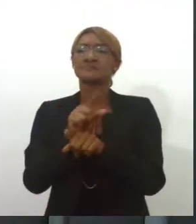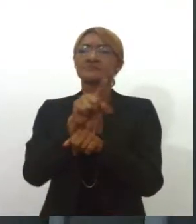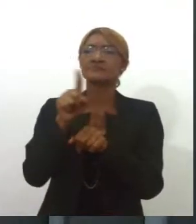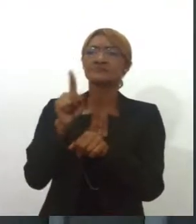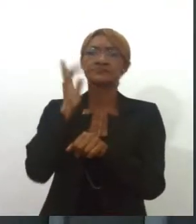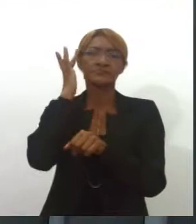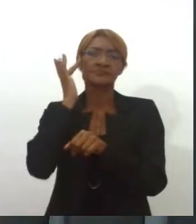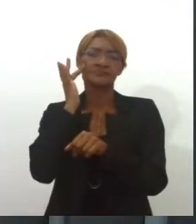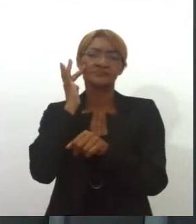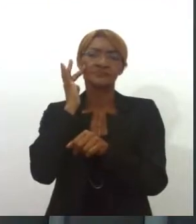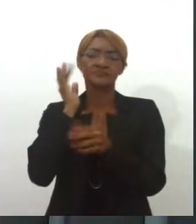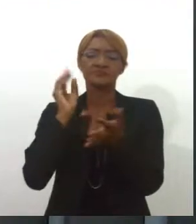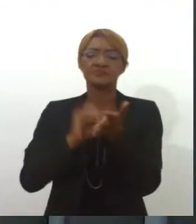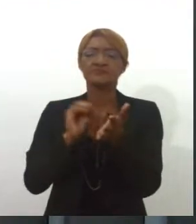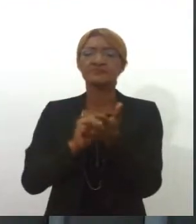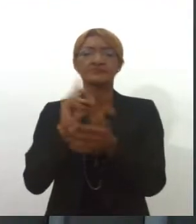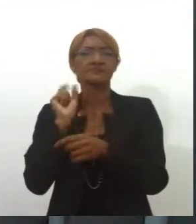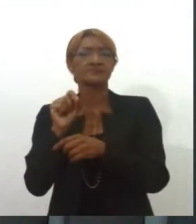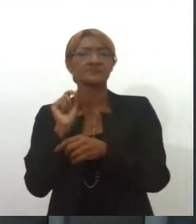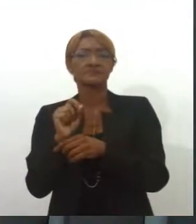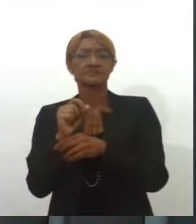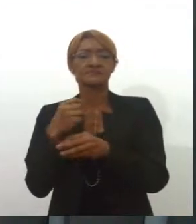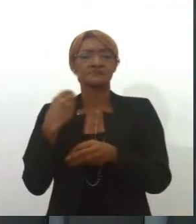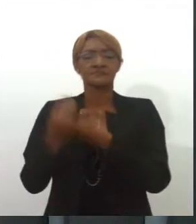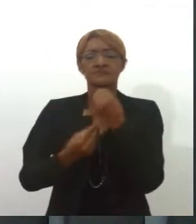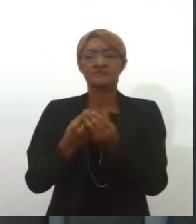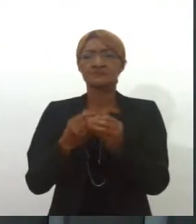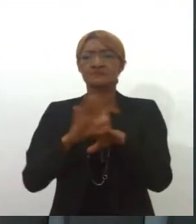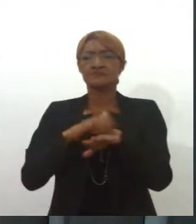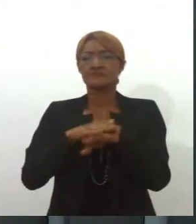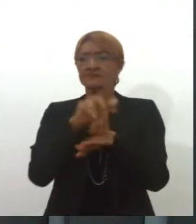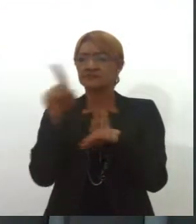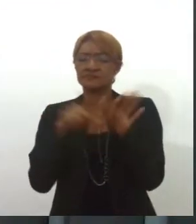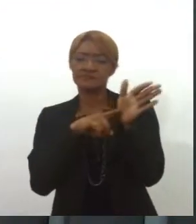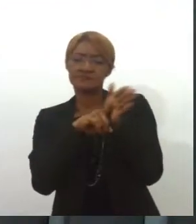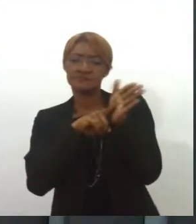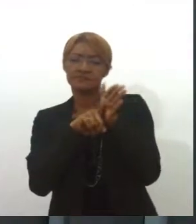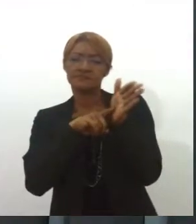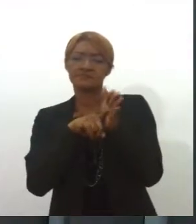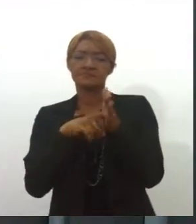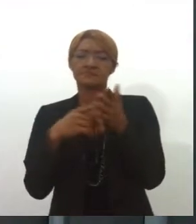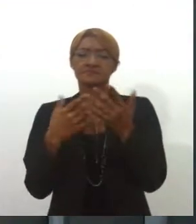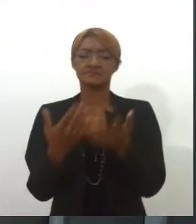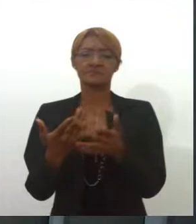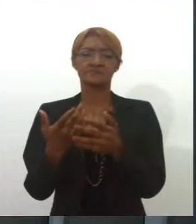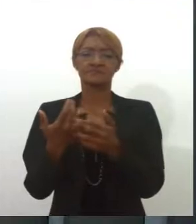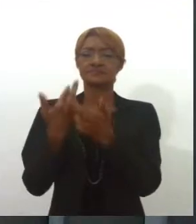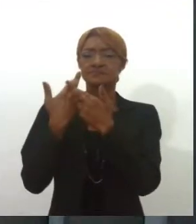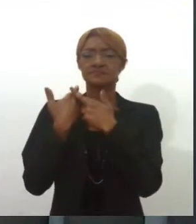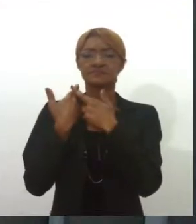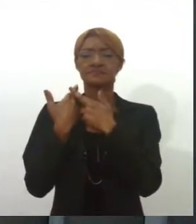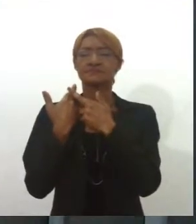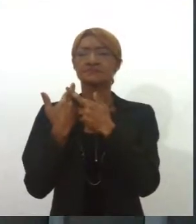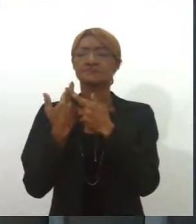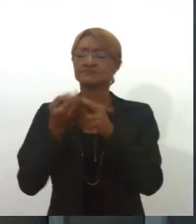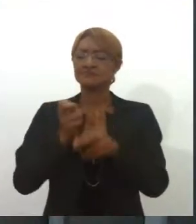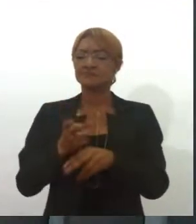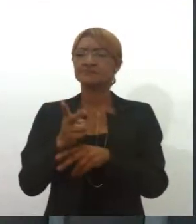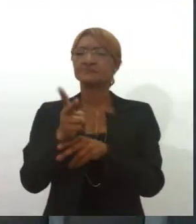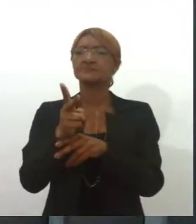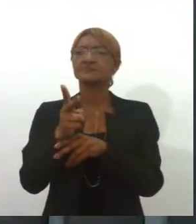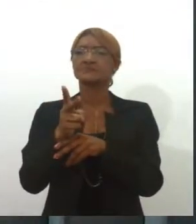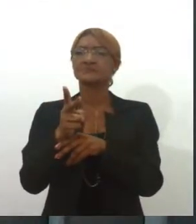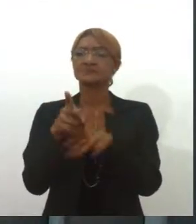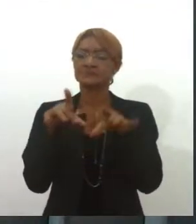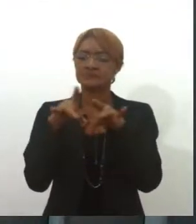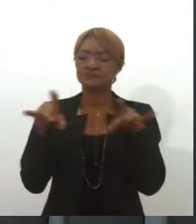como especialista, como pesquisadora da área, como cordelista, pra que o cordel não se apague, pra que o